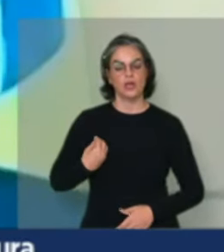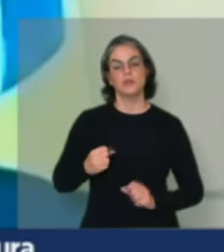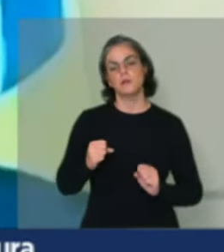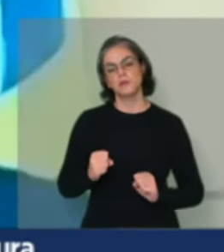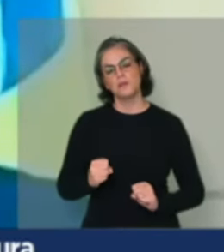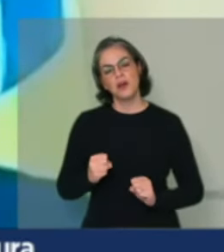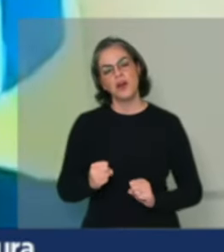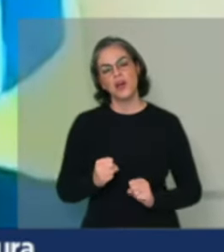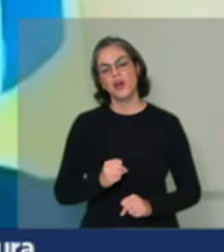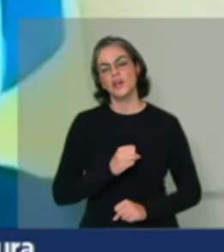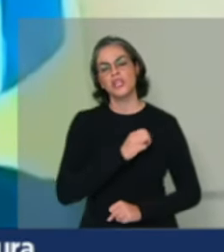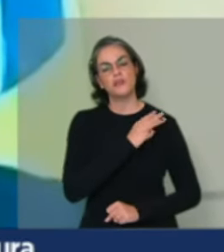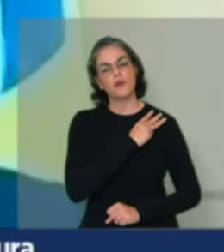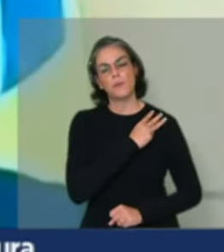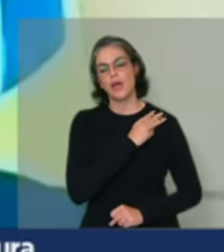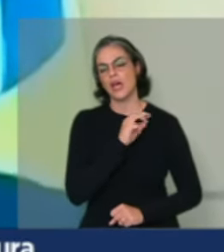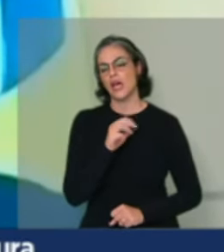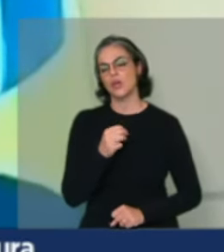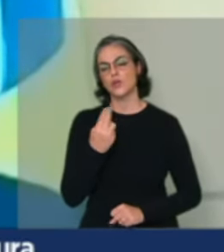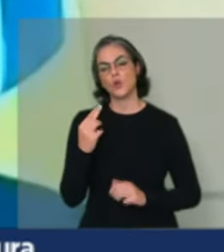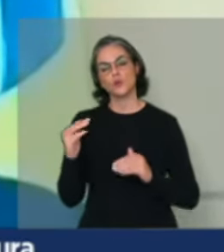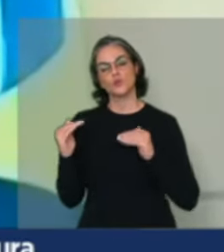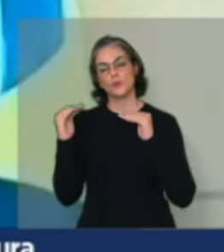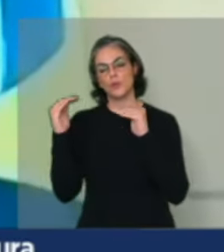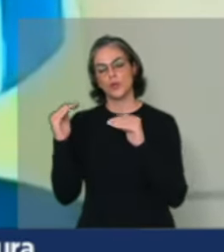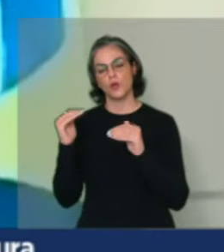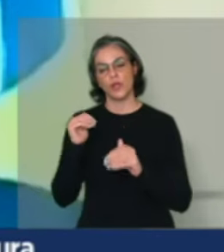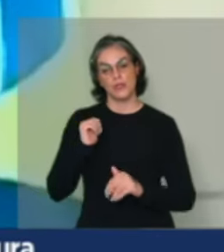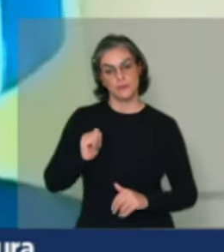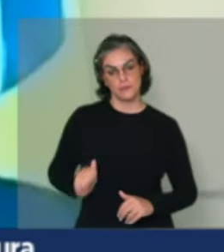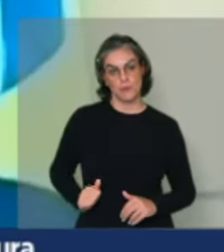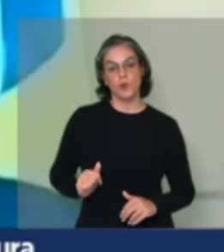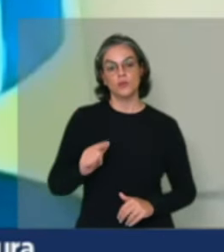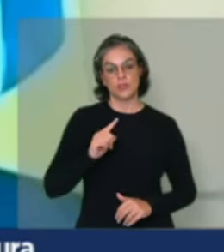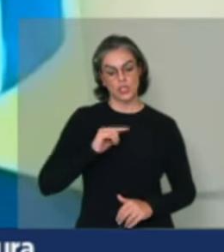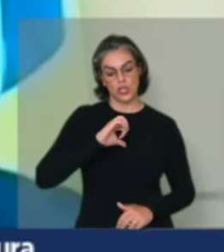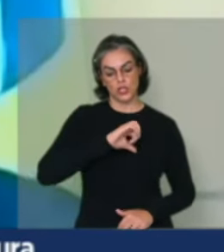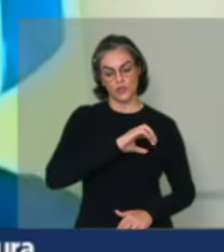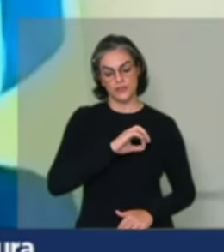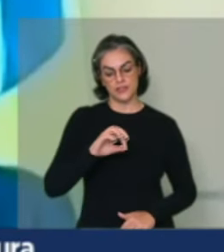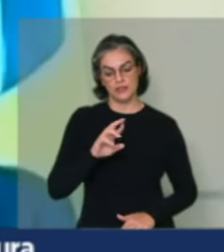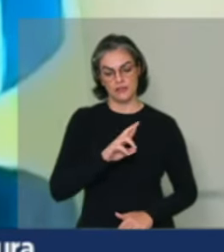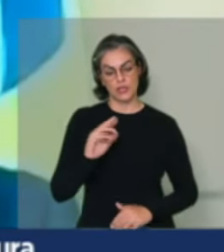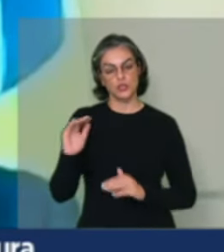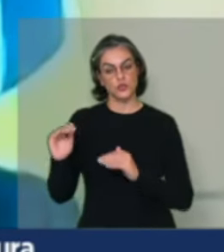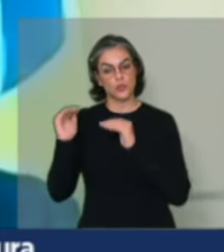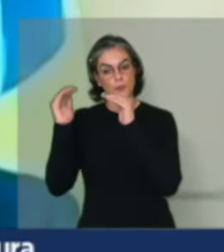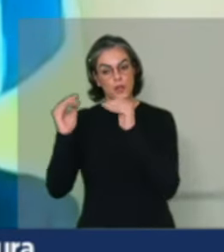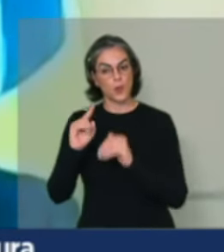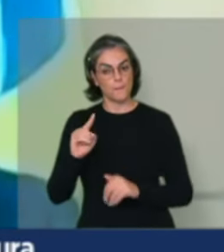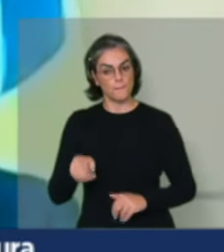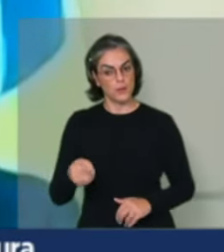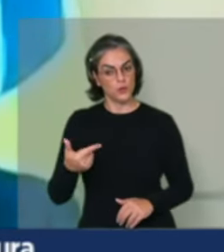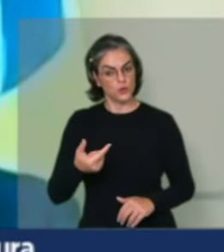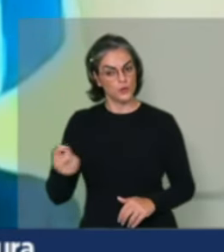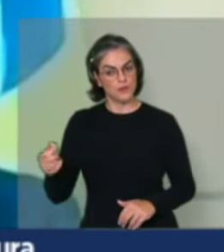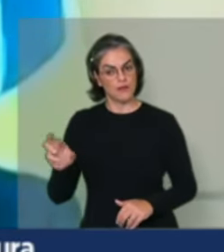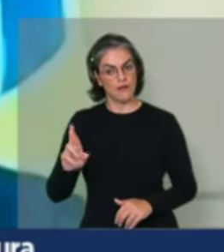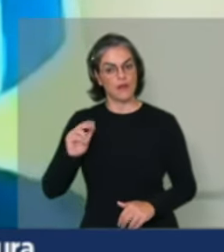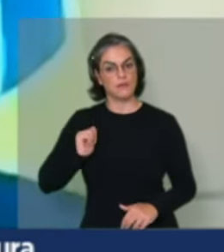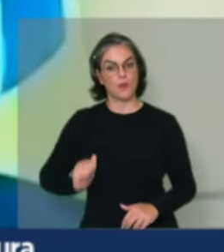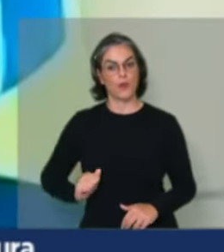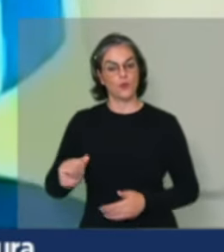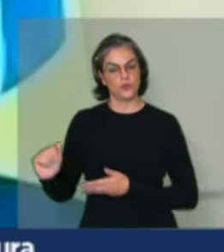nível superior. O nível médio tem uma bolsa de 900 reais por mês, um nível superior de 1.200. Nós estamos com esse programa